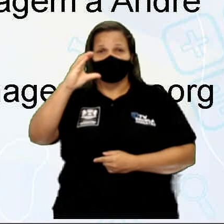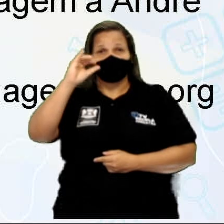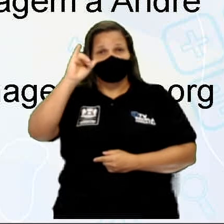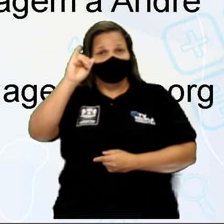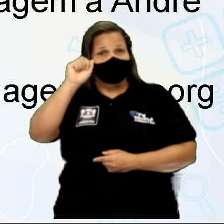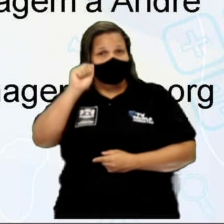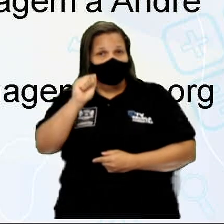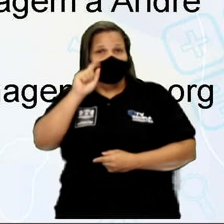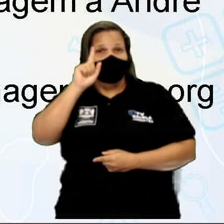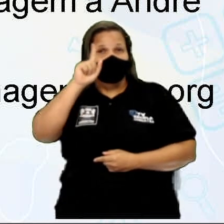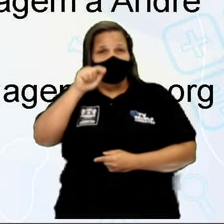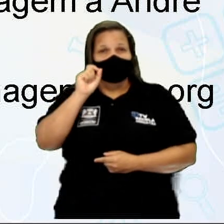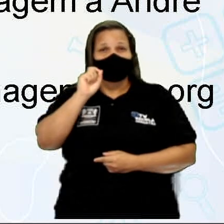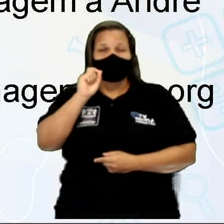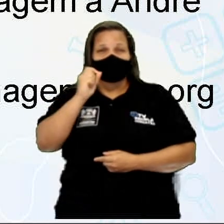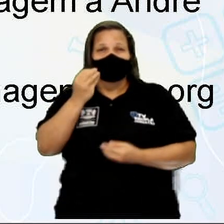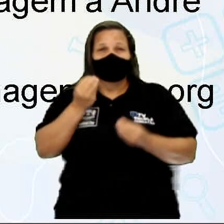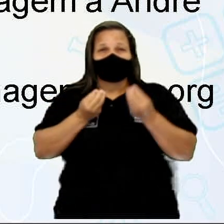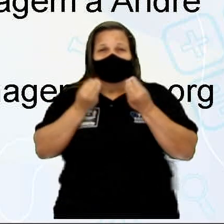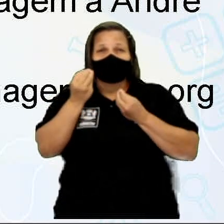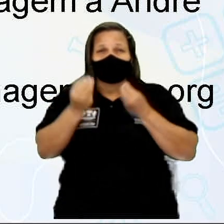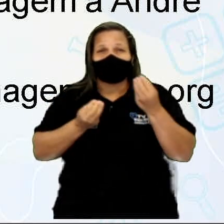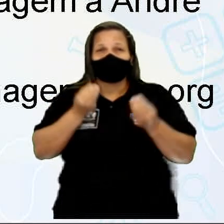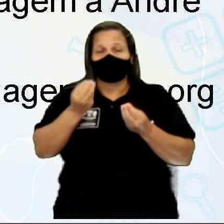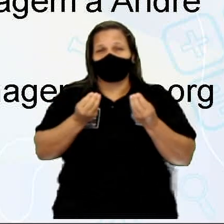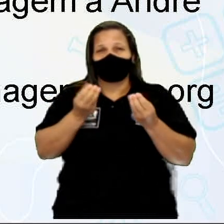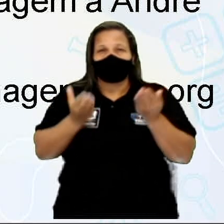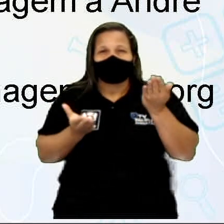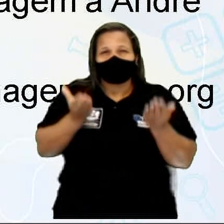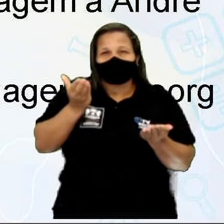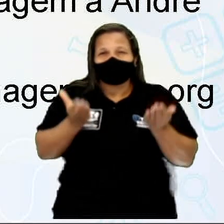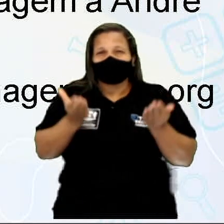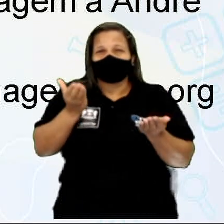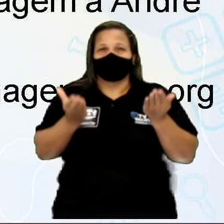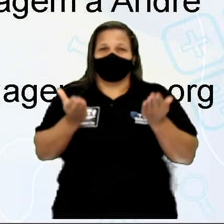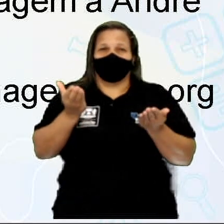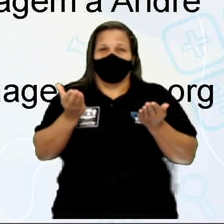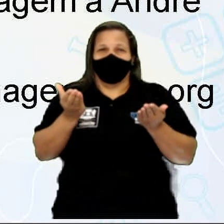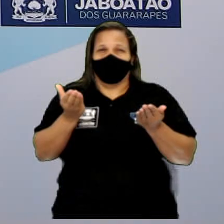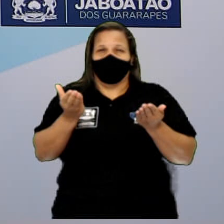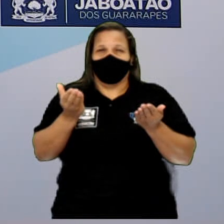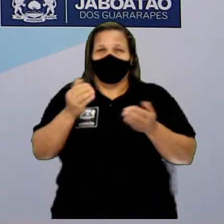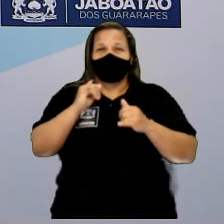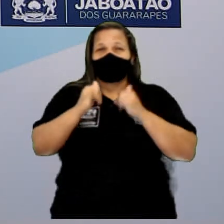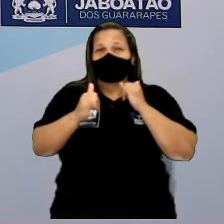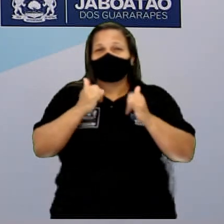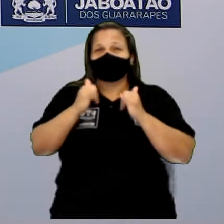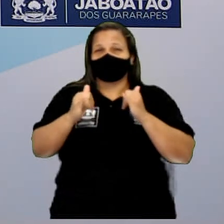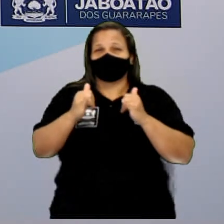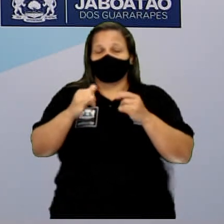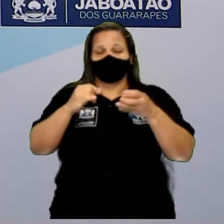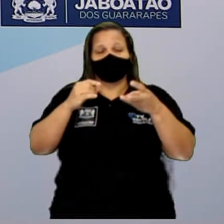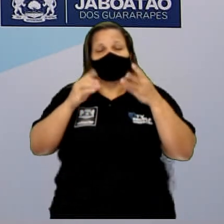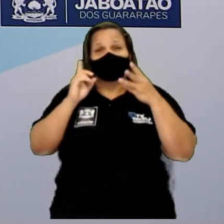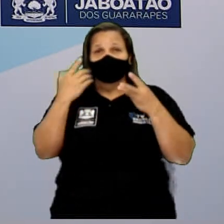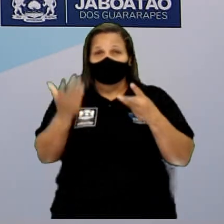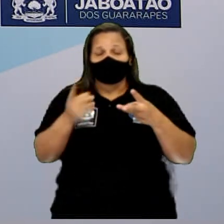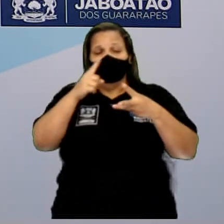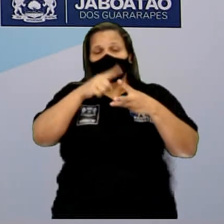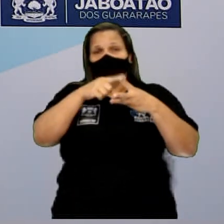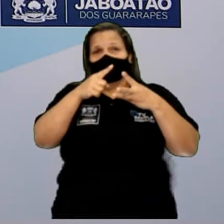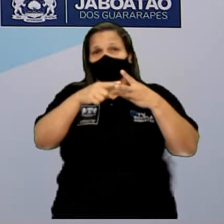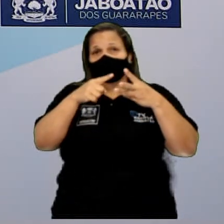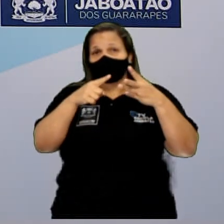também devido ao cientista George Simon Ohm. Então, esses três conceitos aí,